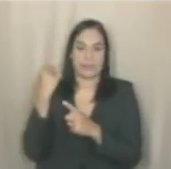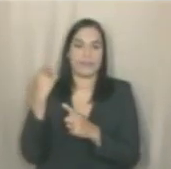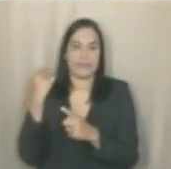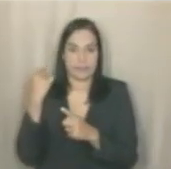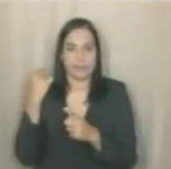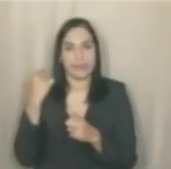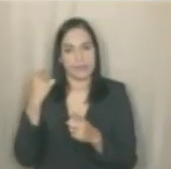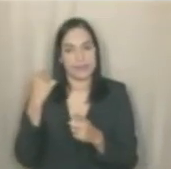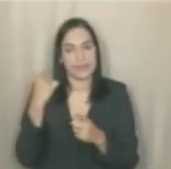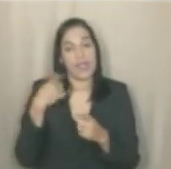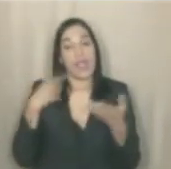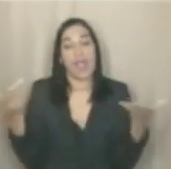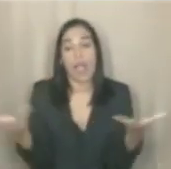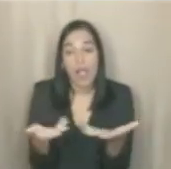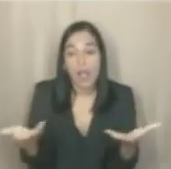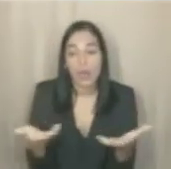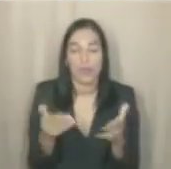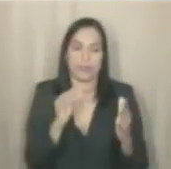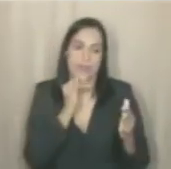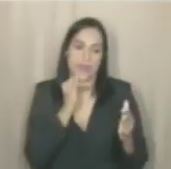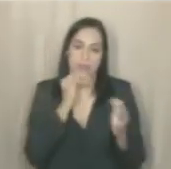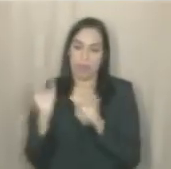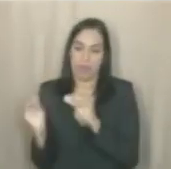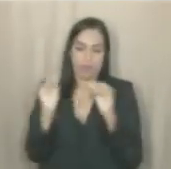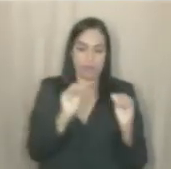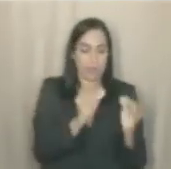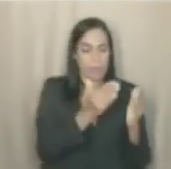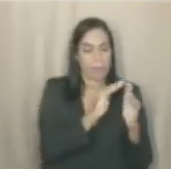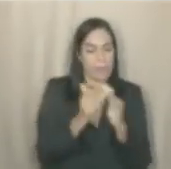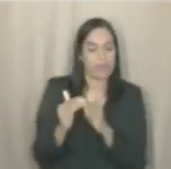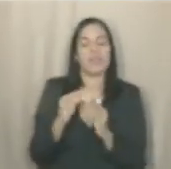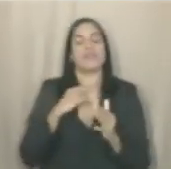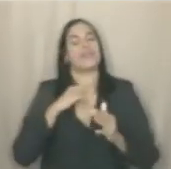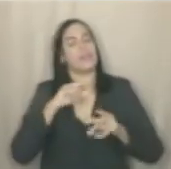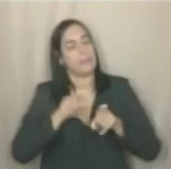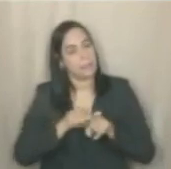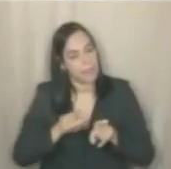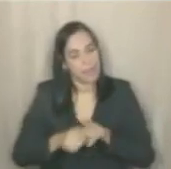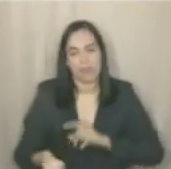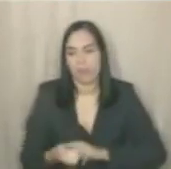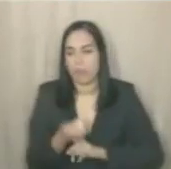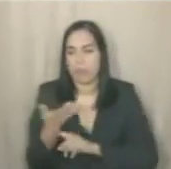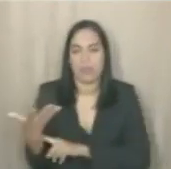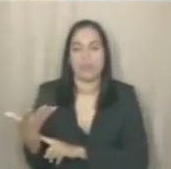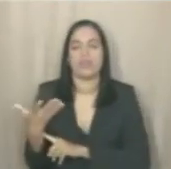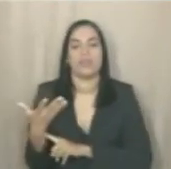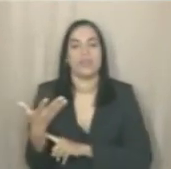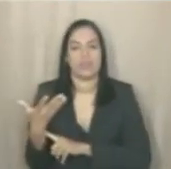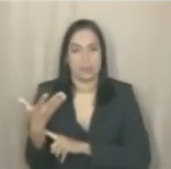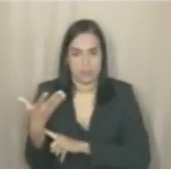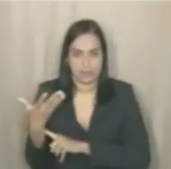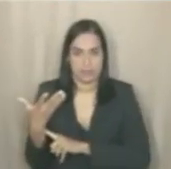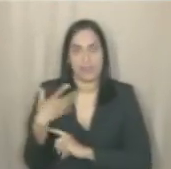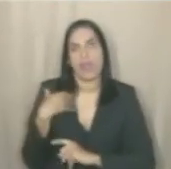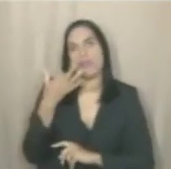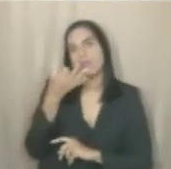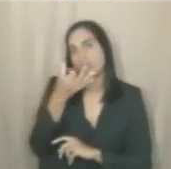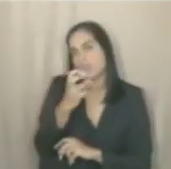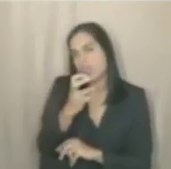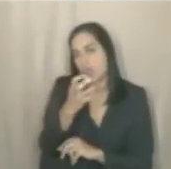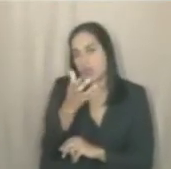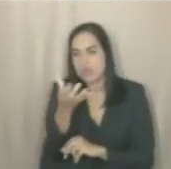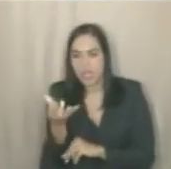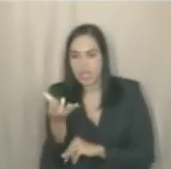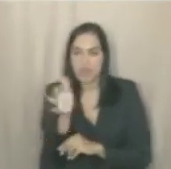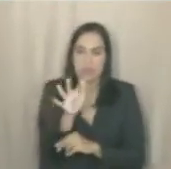remanescentes, vamos agora para os Palafitas, outros tantos. Ah, mas eu estou nos Palafitas há 5, 6 anos, que não